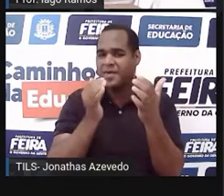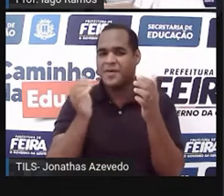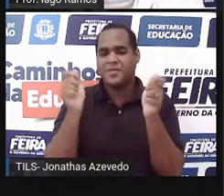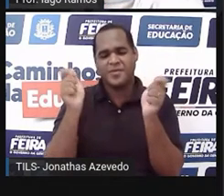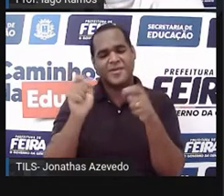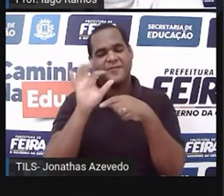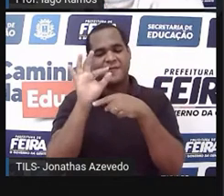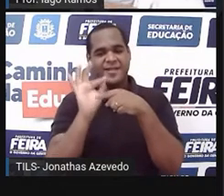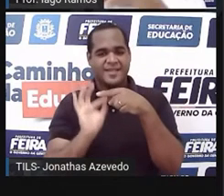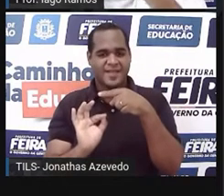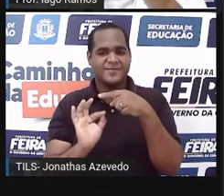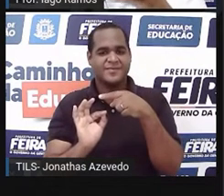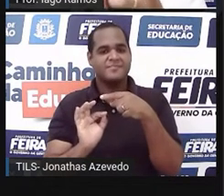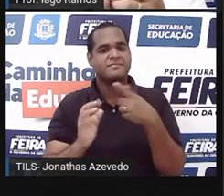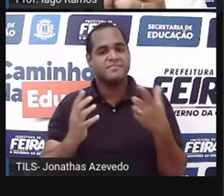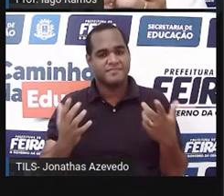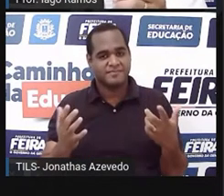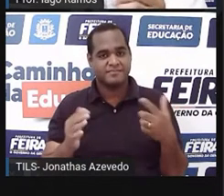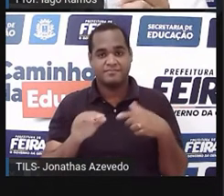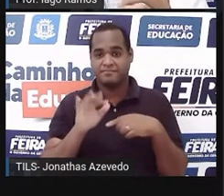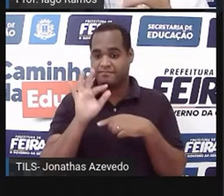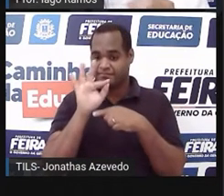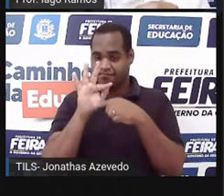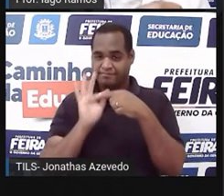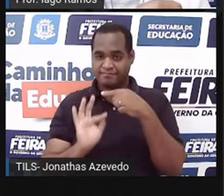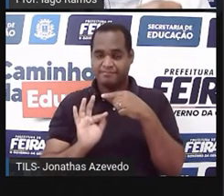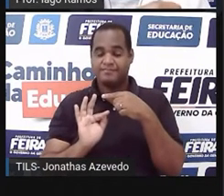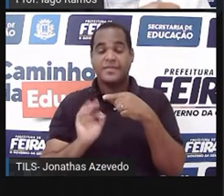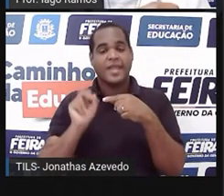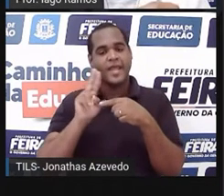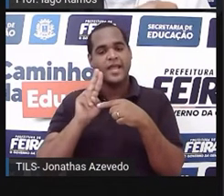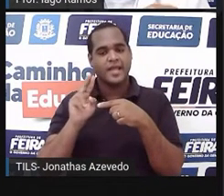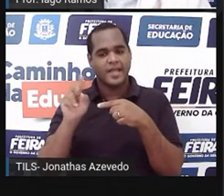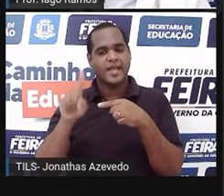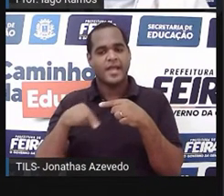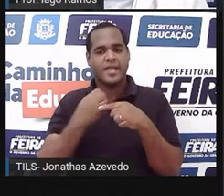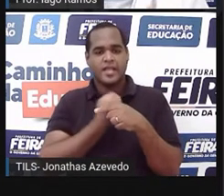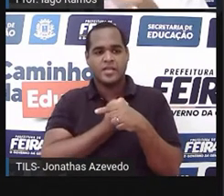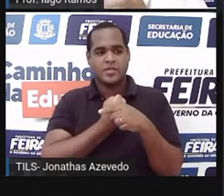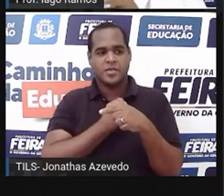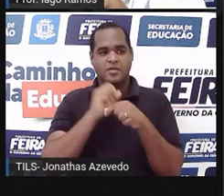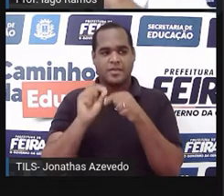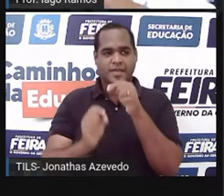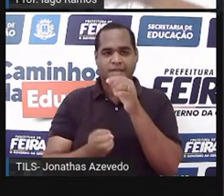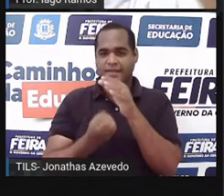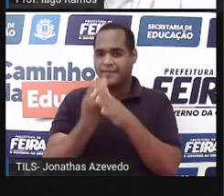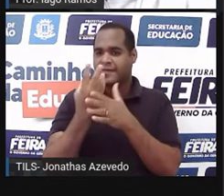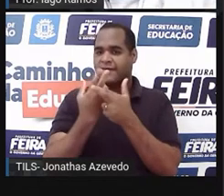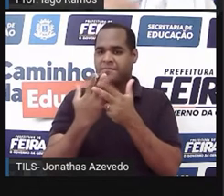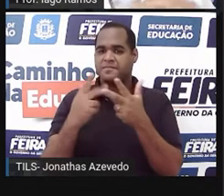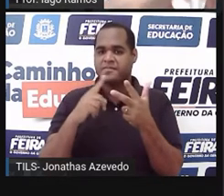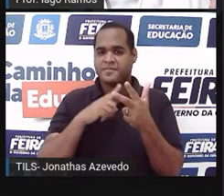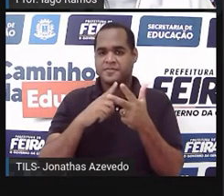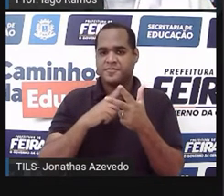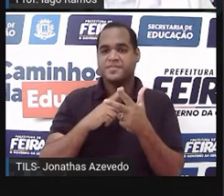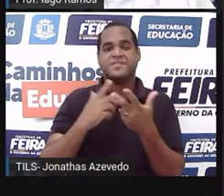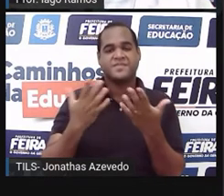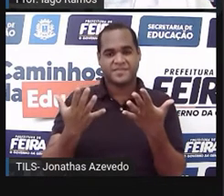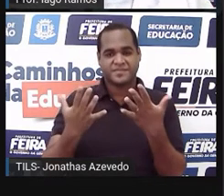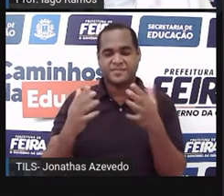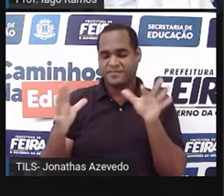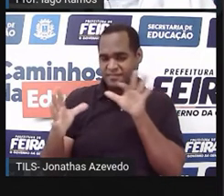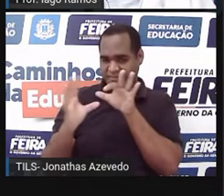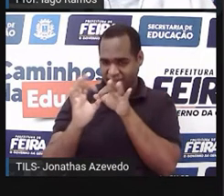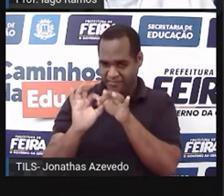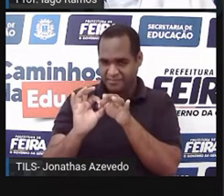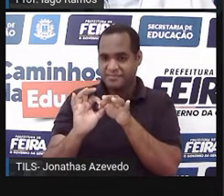fração, tá bom? Fração é o número que faz nascer o número racional. Então, o racional ligado